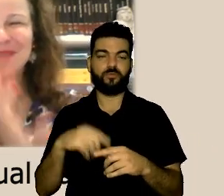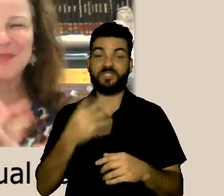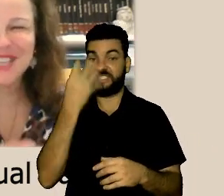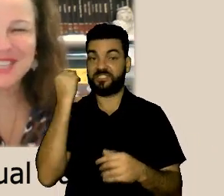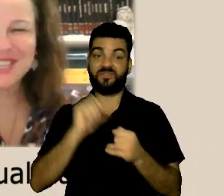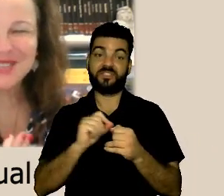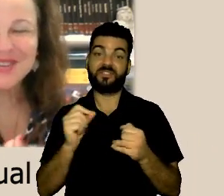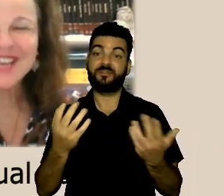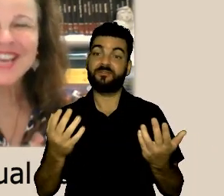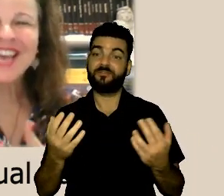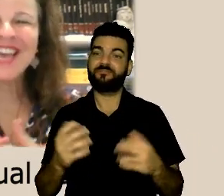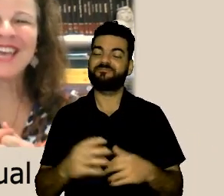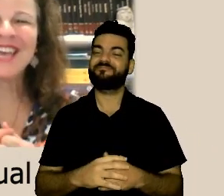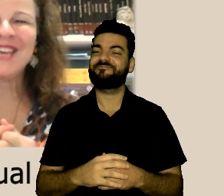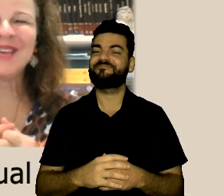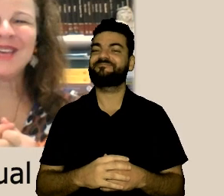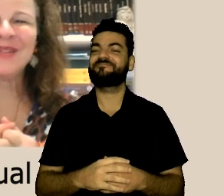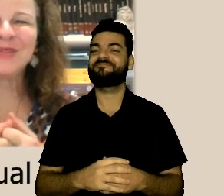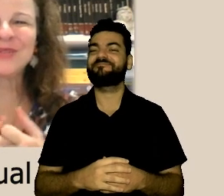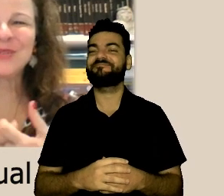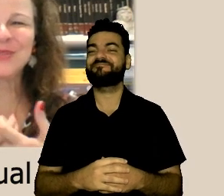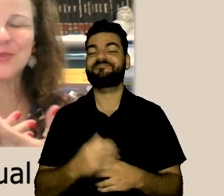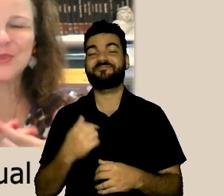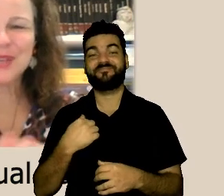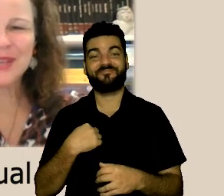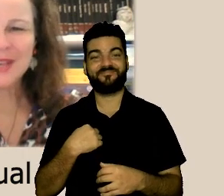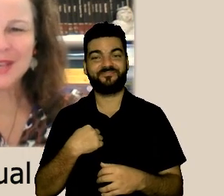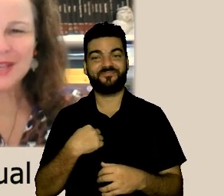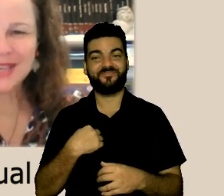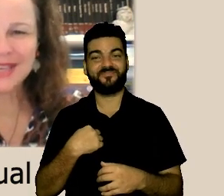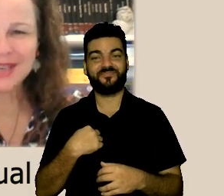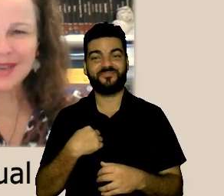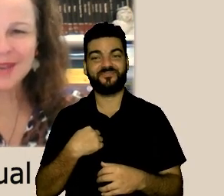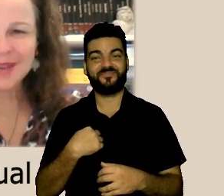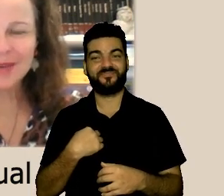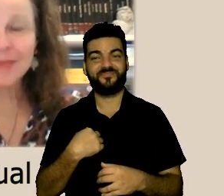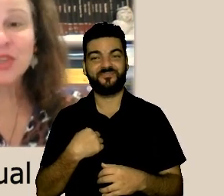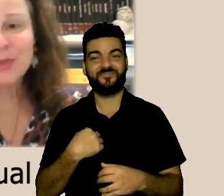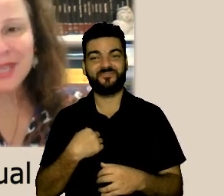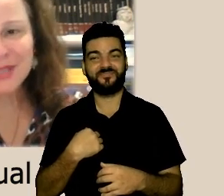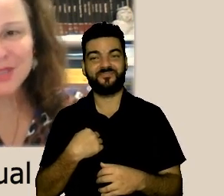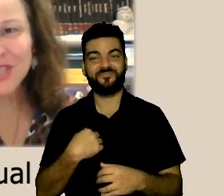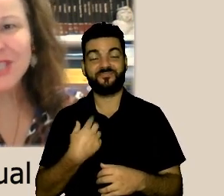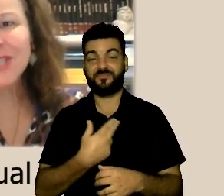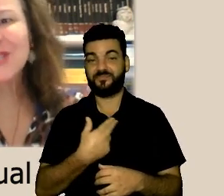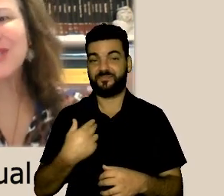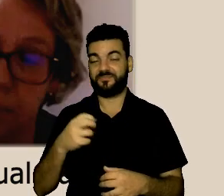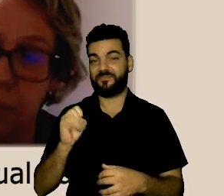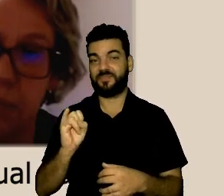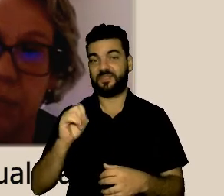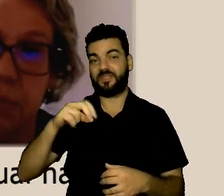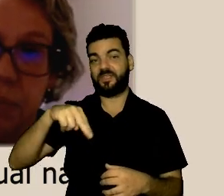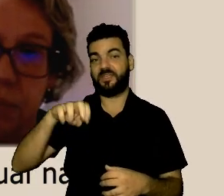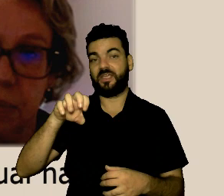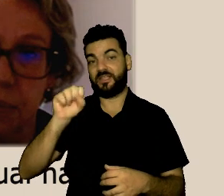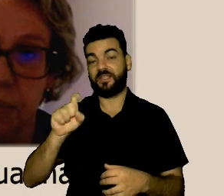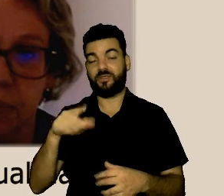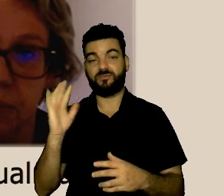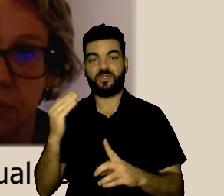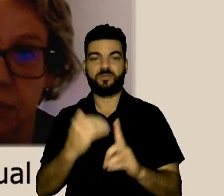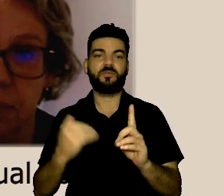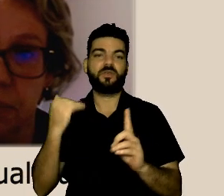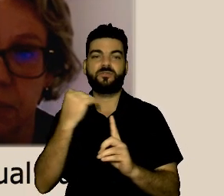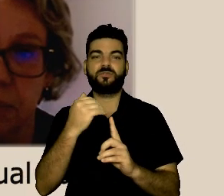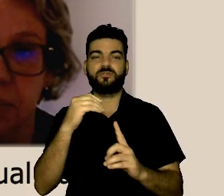vou começar por isso, eu sou me chamo Inês Virginia, sou desembargadora do